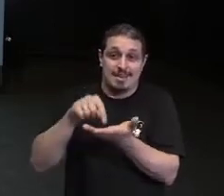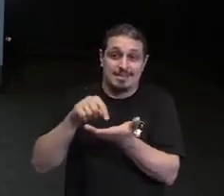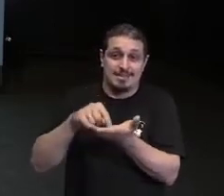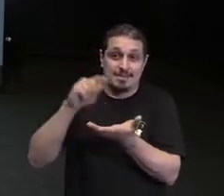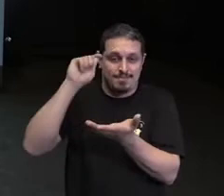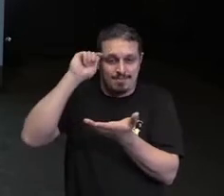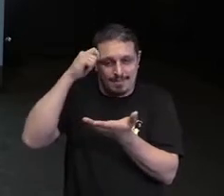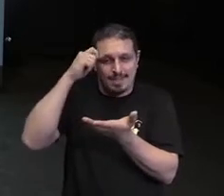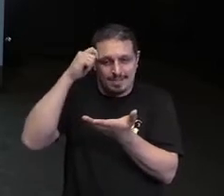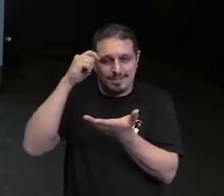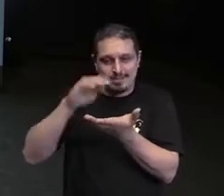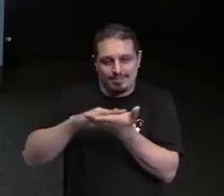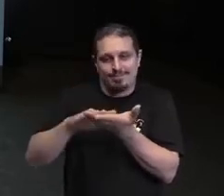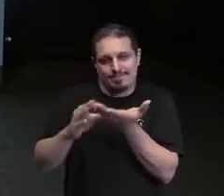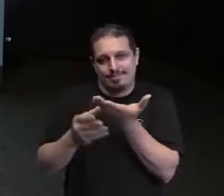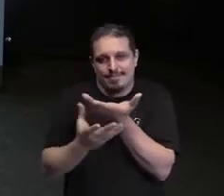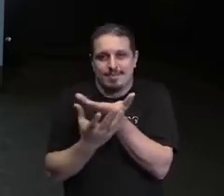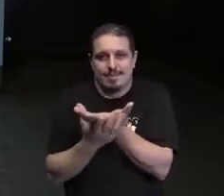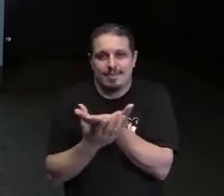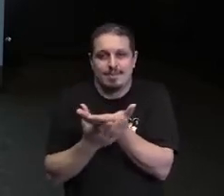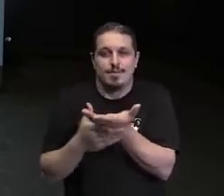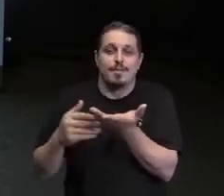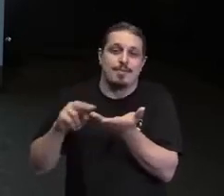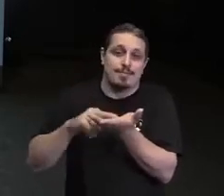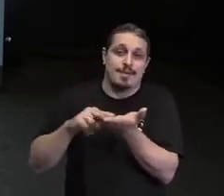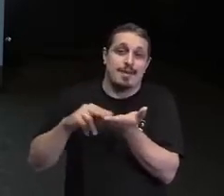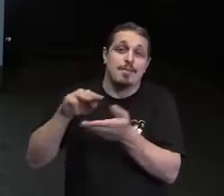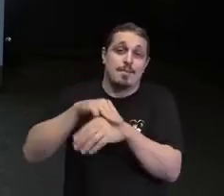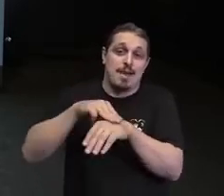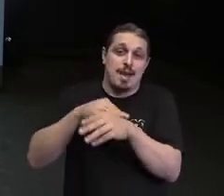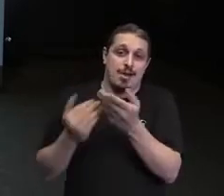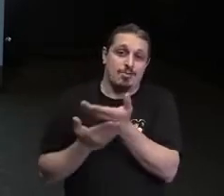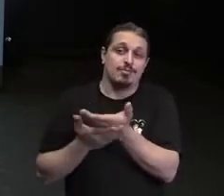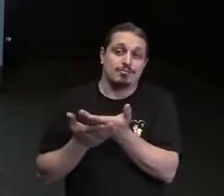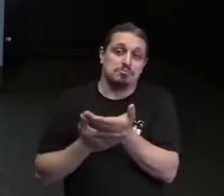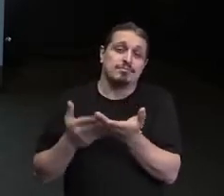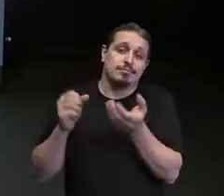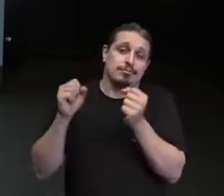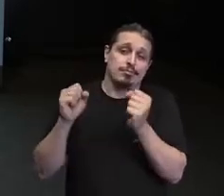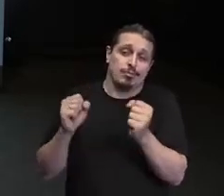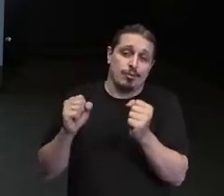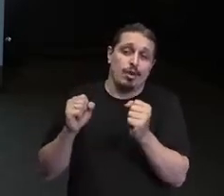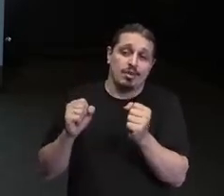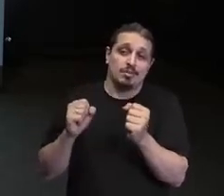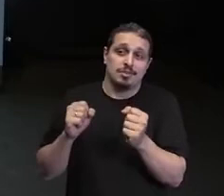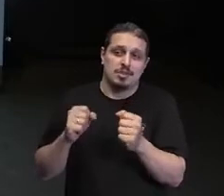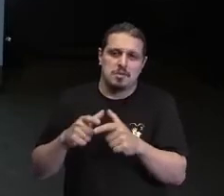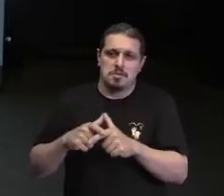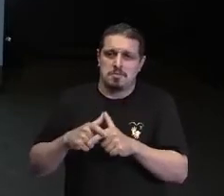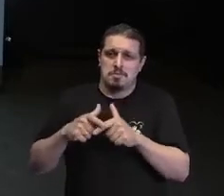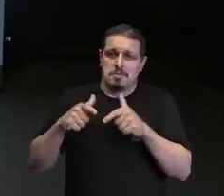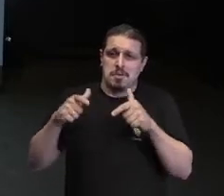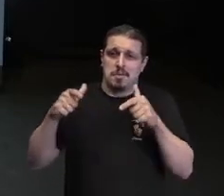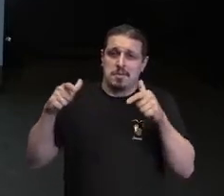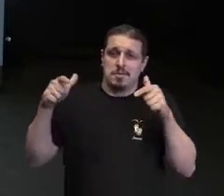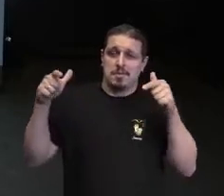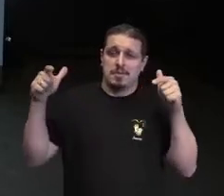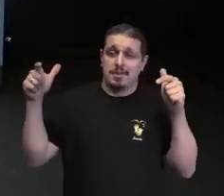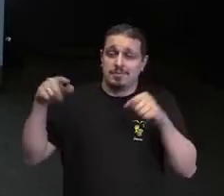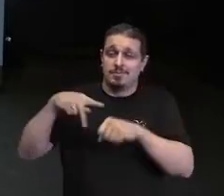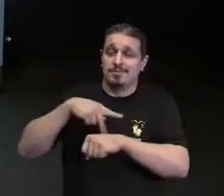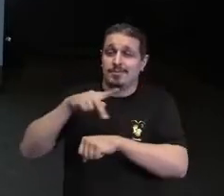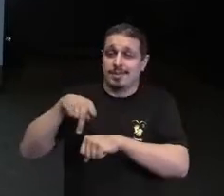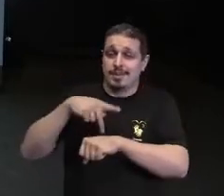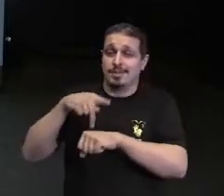também, dentro da sua diversidade, por mais que ela não seja minoria, ela é uma maioria no nosso país, essa criança